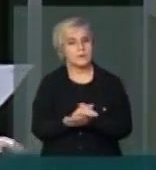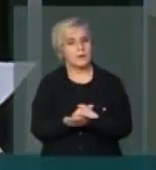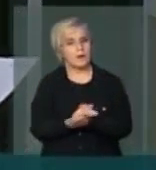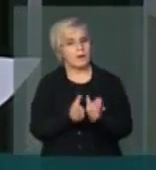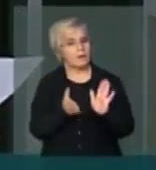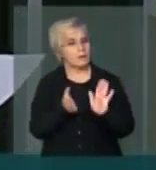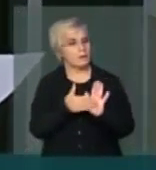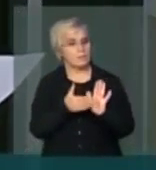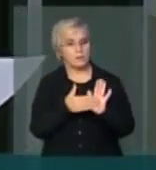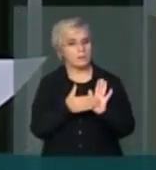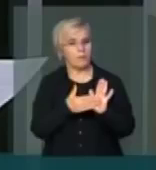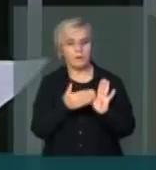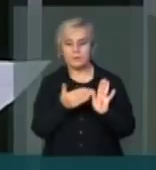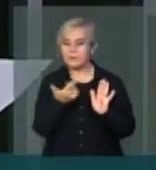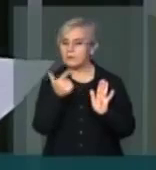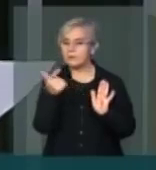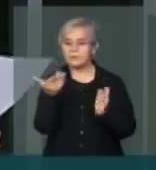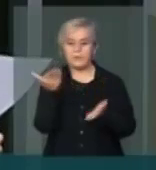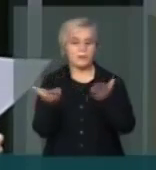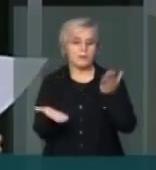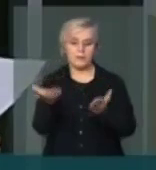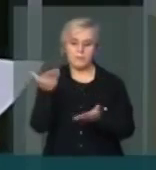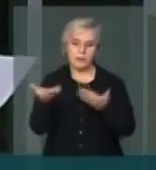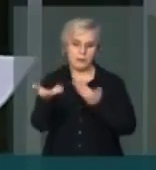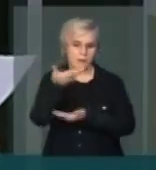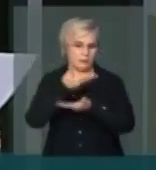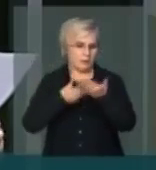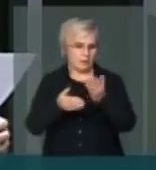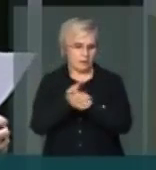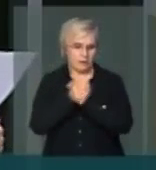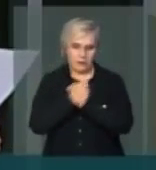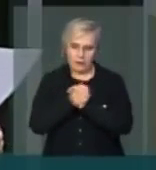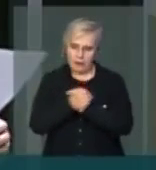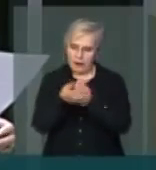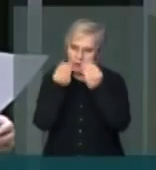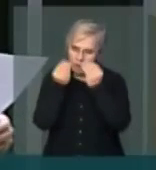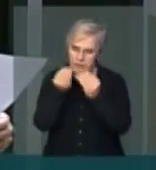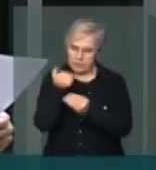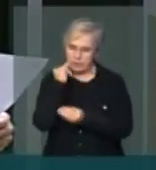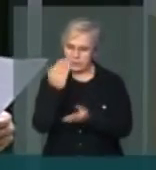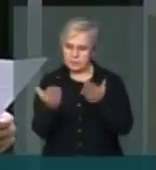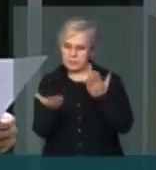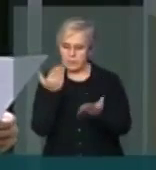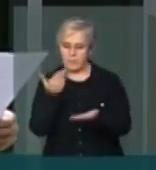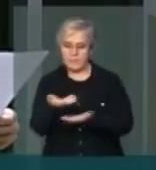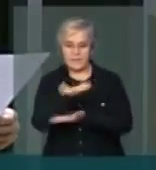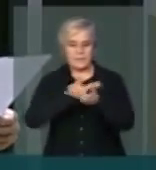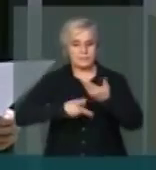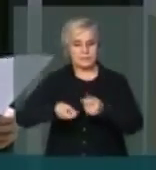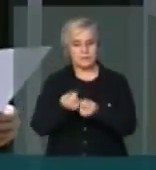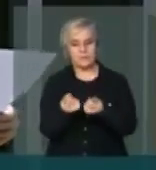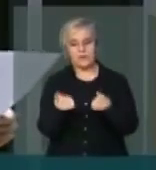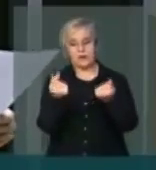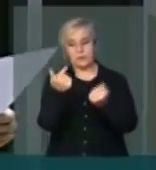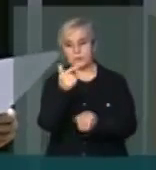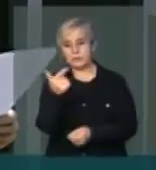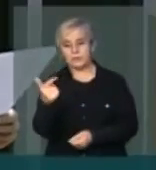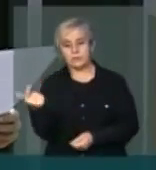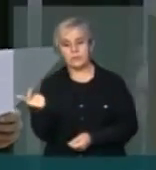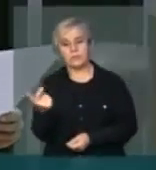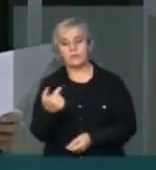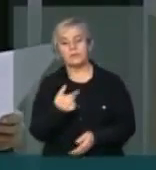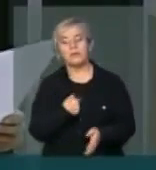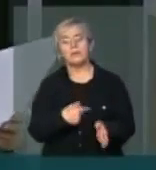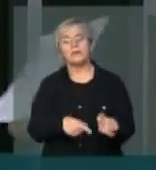proposta não traz parâmetros. Ora, se não traz parâmetros acerca dos valores e do número de parcelas, eu